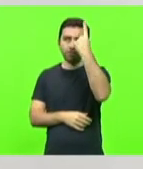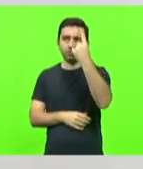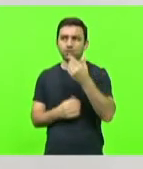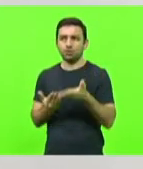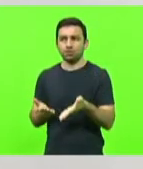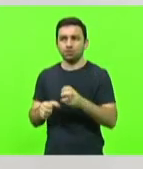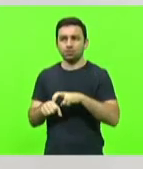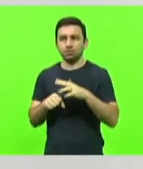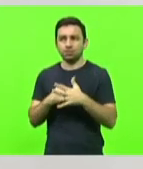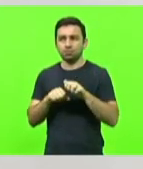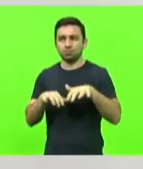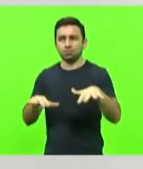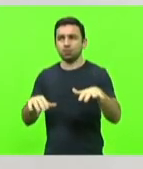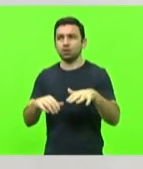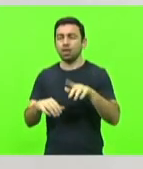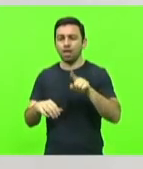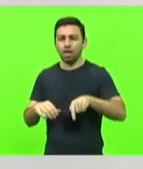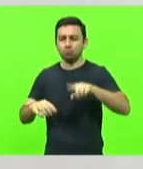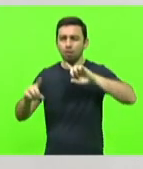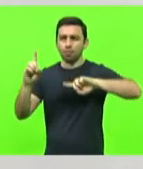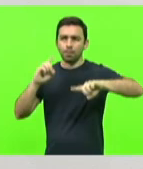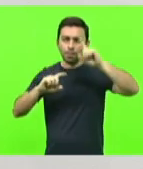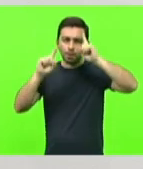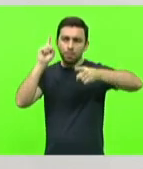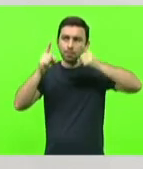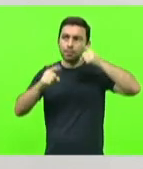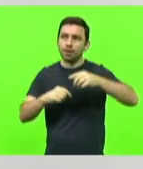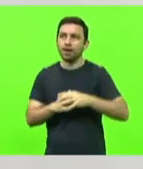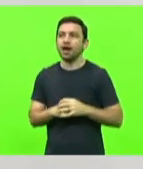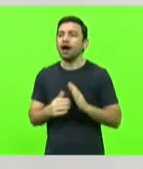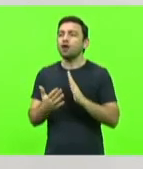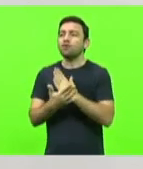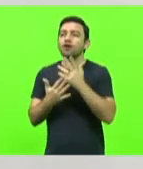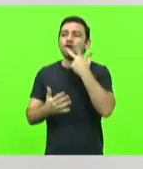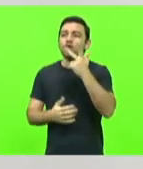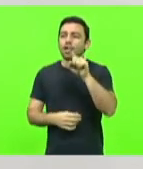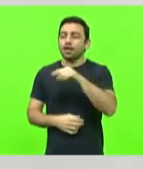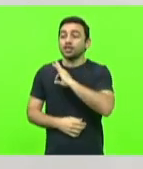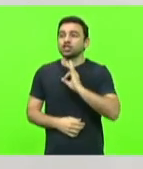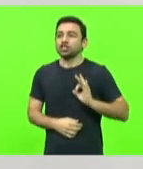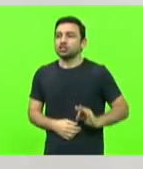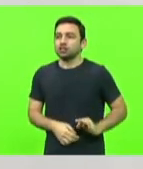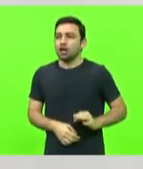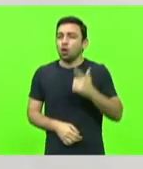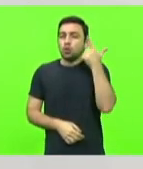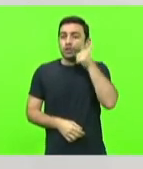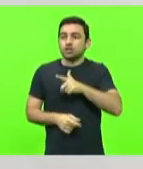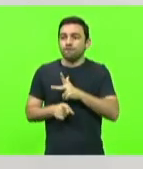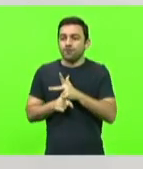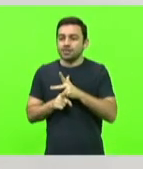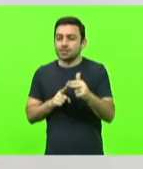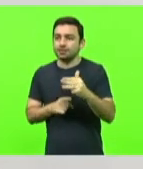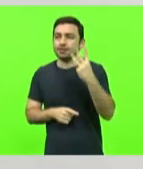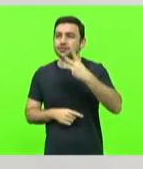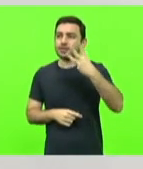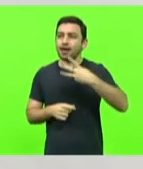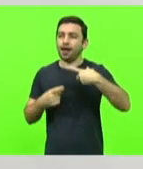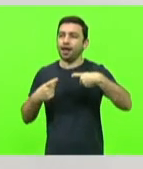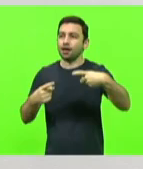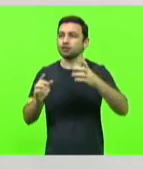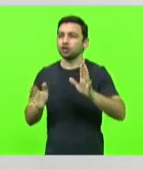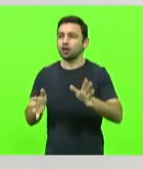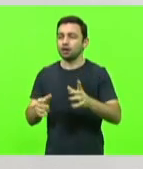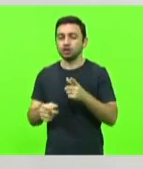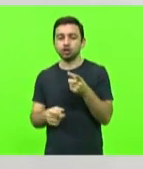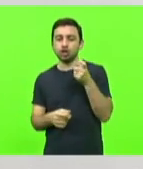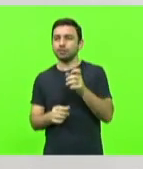forma de domínio. Há muitos que dizem que a China ganhou a terceira guerra mundial sem disparar um tiro sequer, tá,